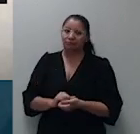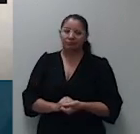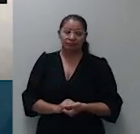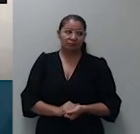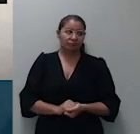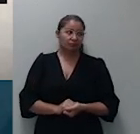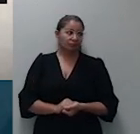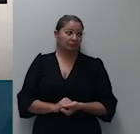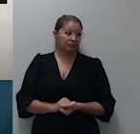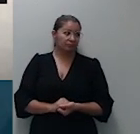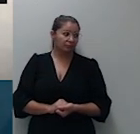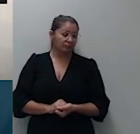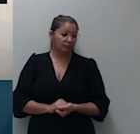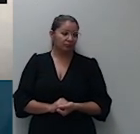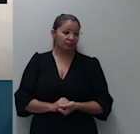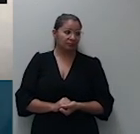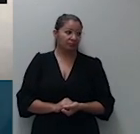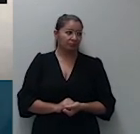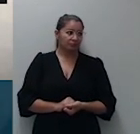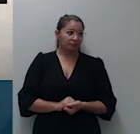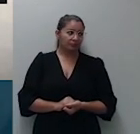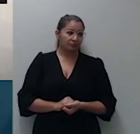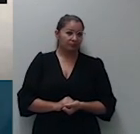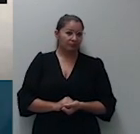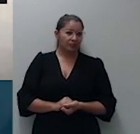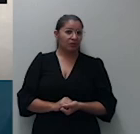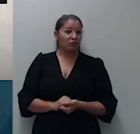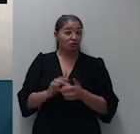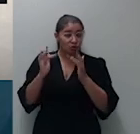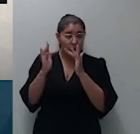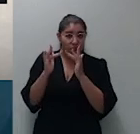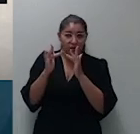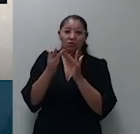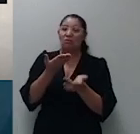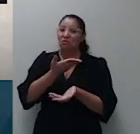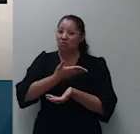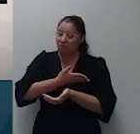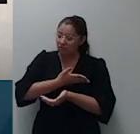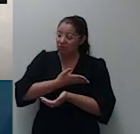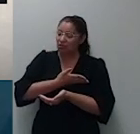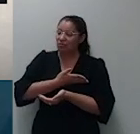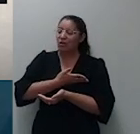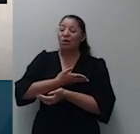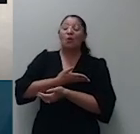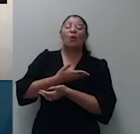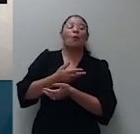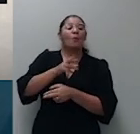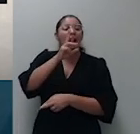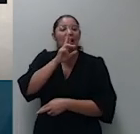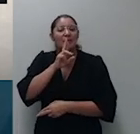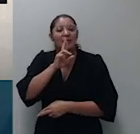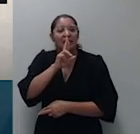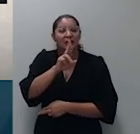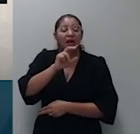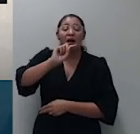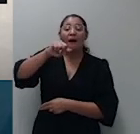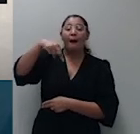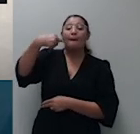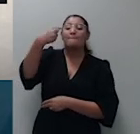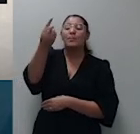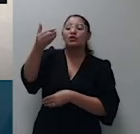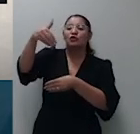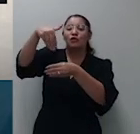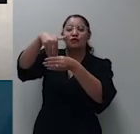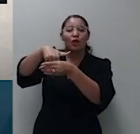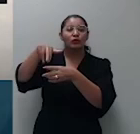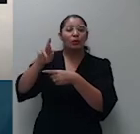do silêncio da concordância de alguns então eu proclamo o resultado após o voto do eminente relator negando o